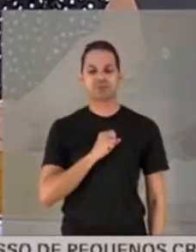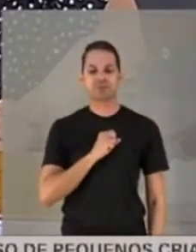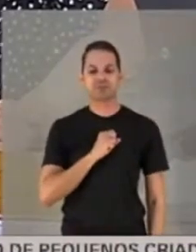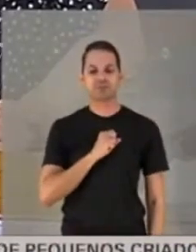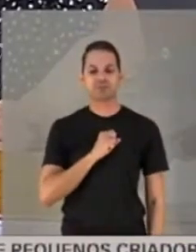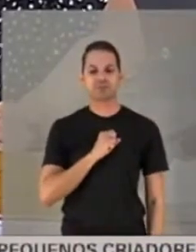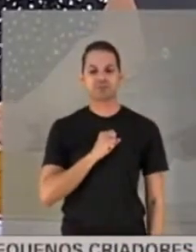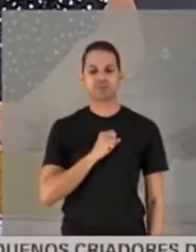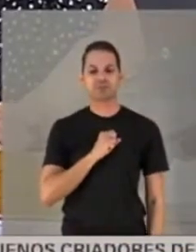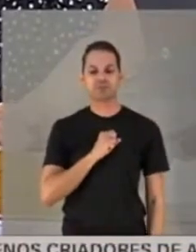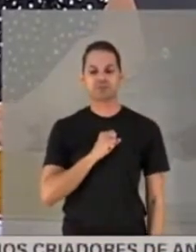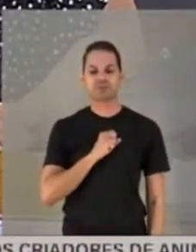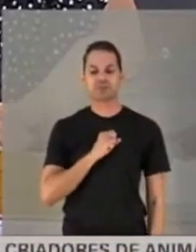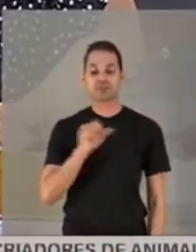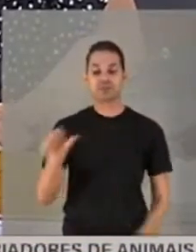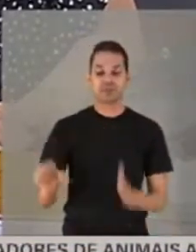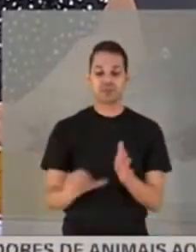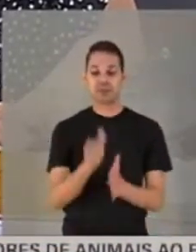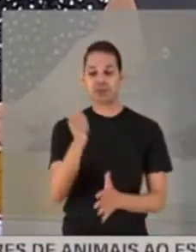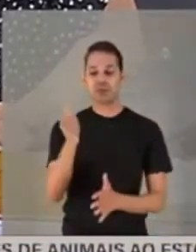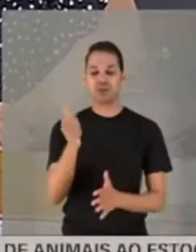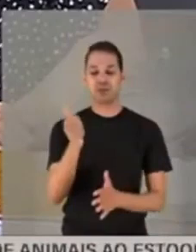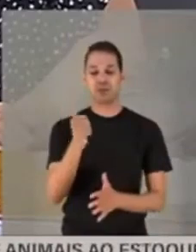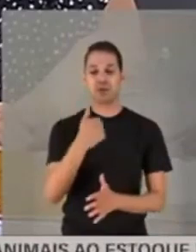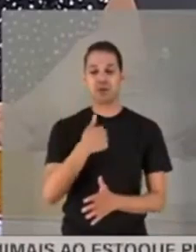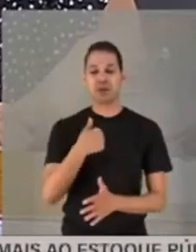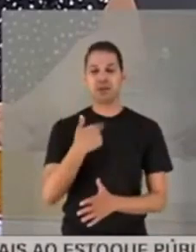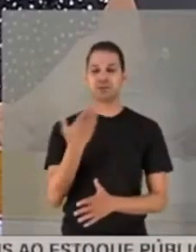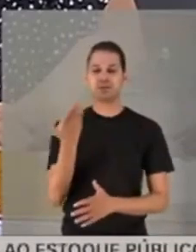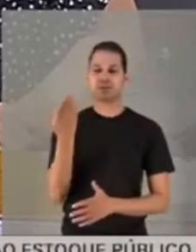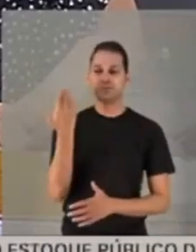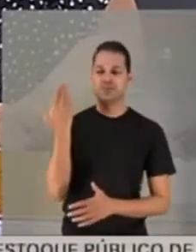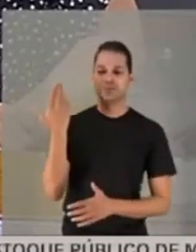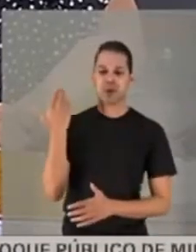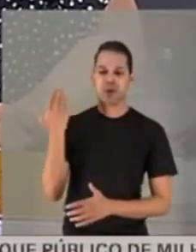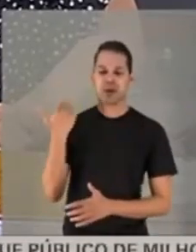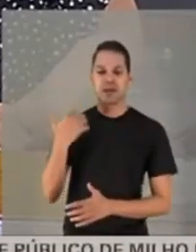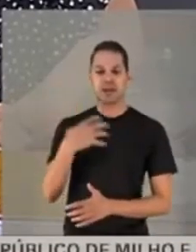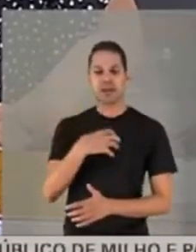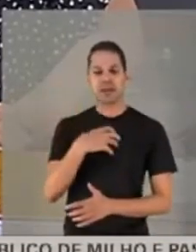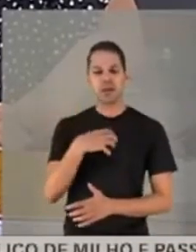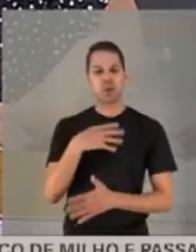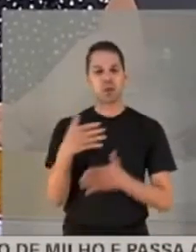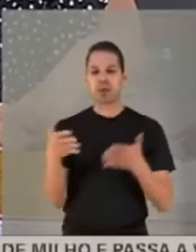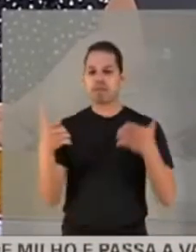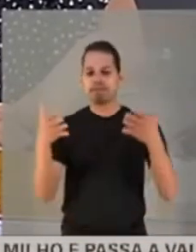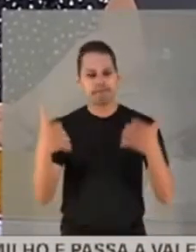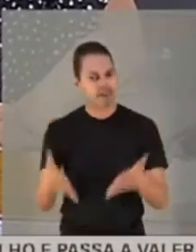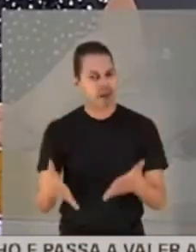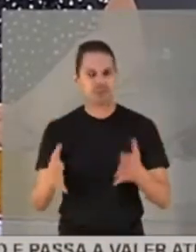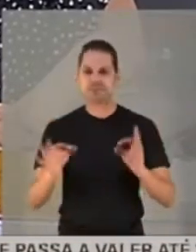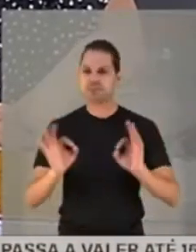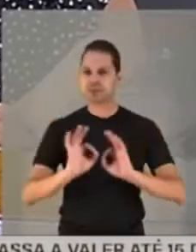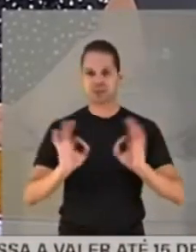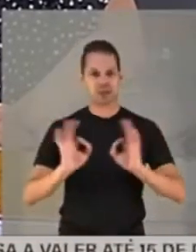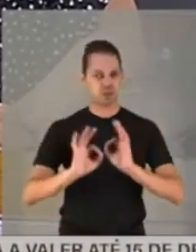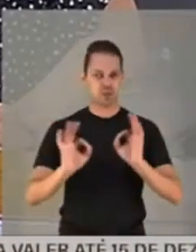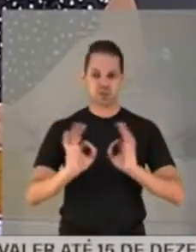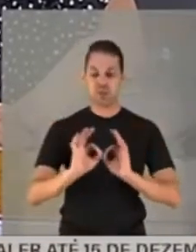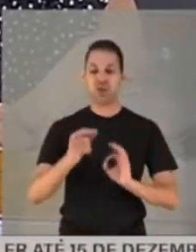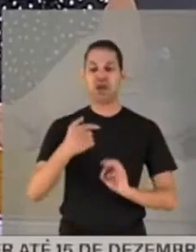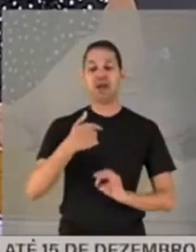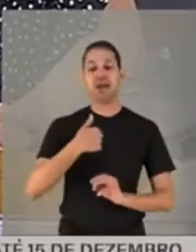Eu vou falar pelo ato primeiro. Eu estava, aquele dia eu não participava do ato. Eu